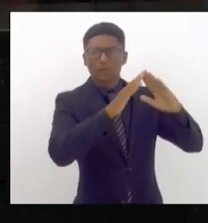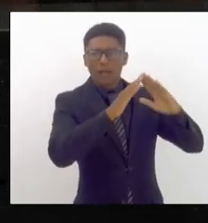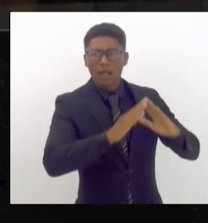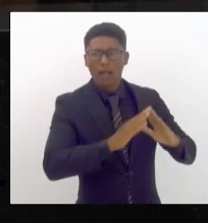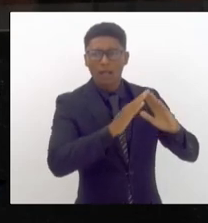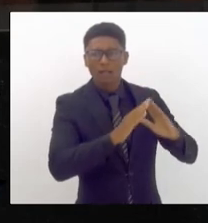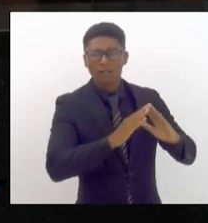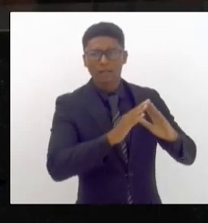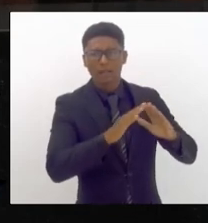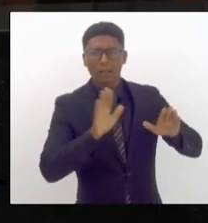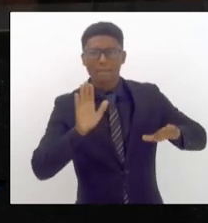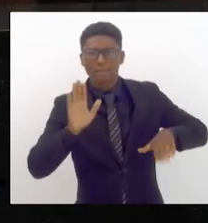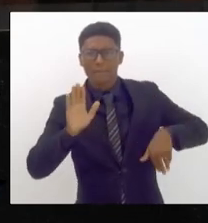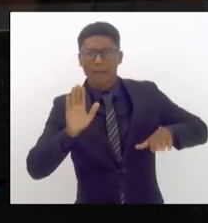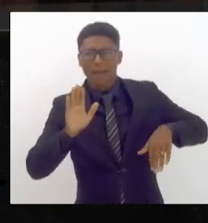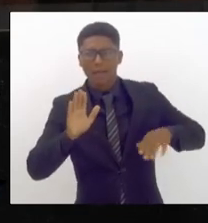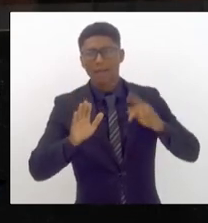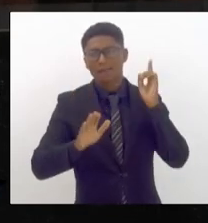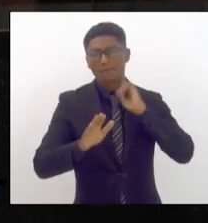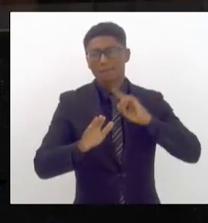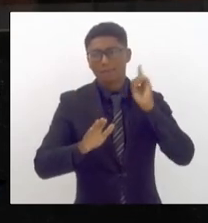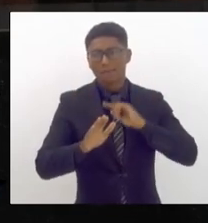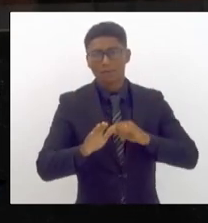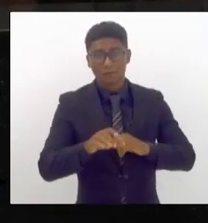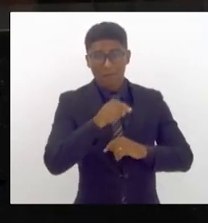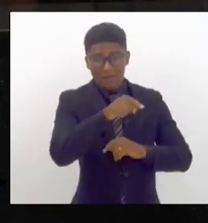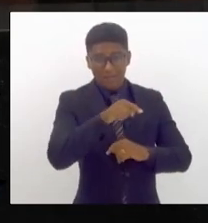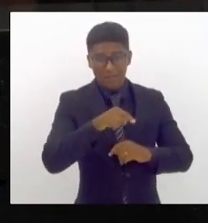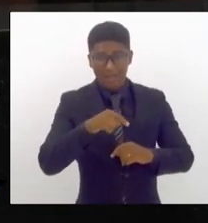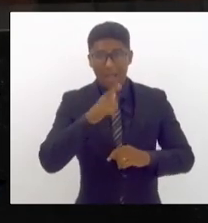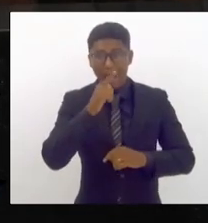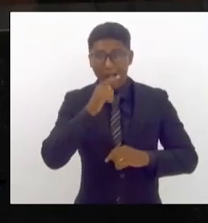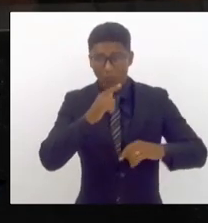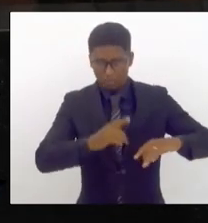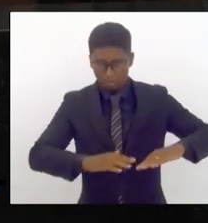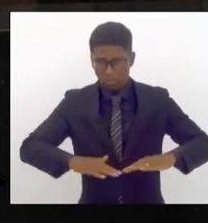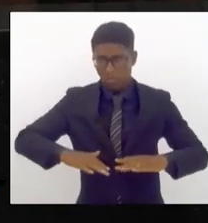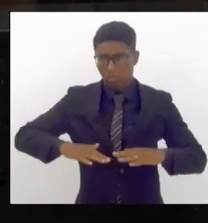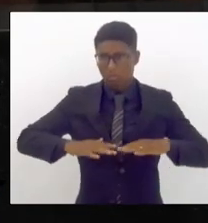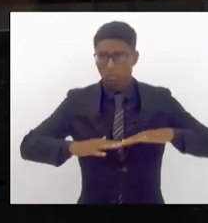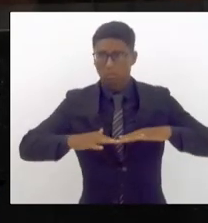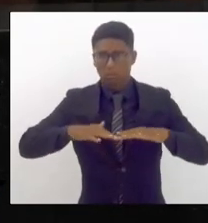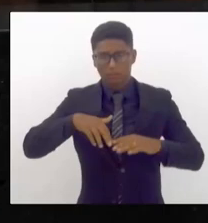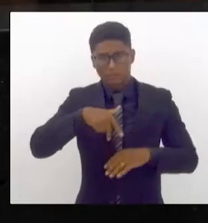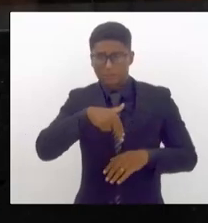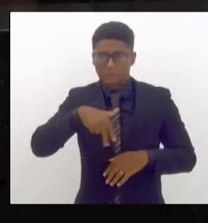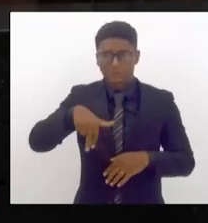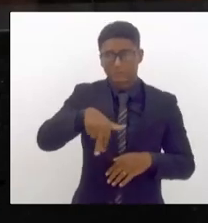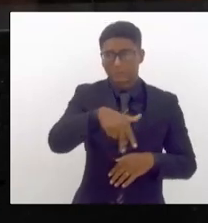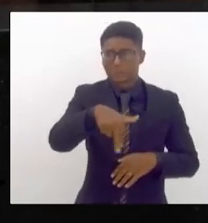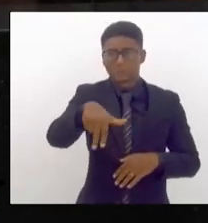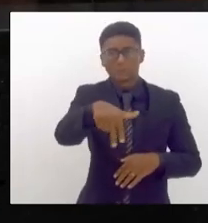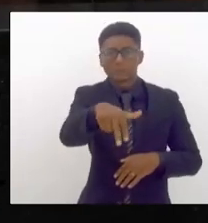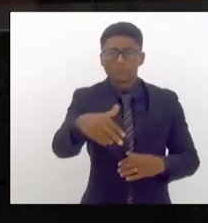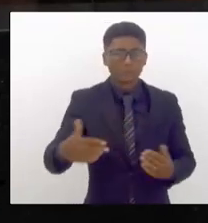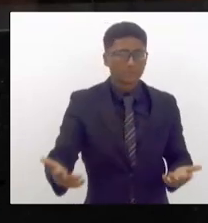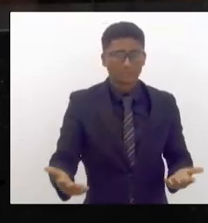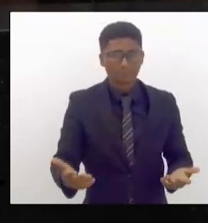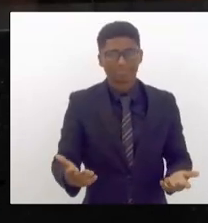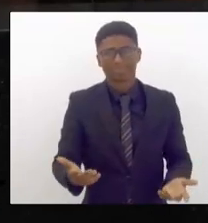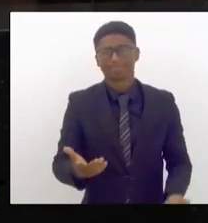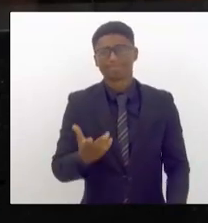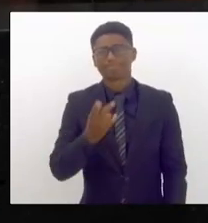ela teve água até quase o joelho dela gente é com muita tristeza